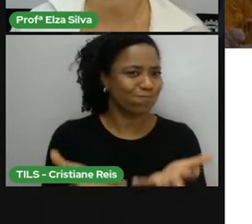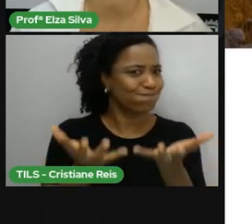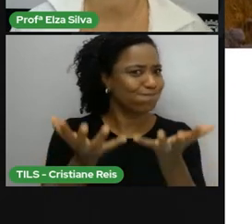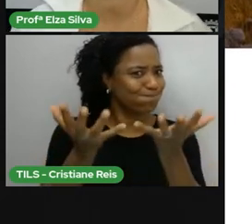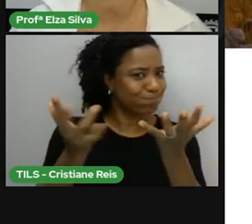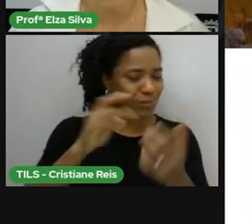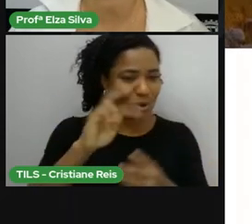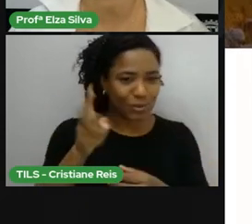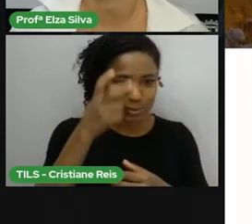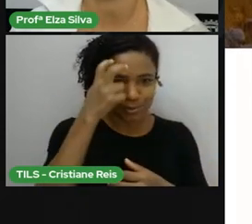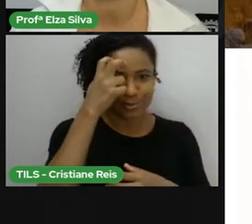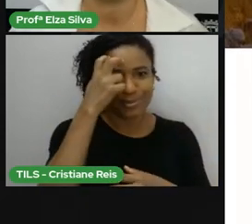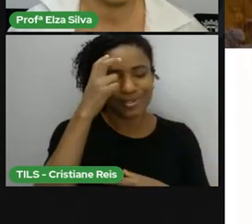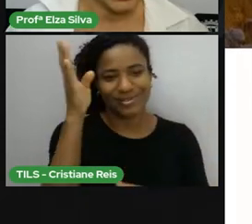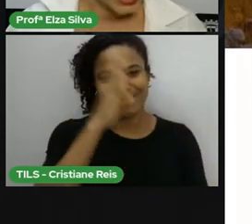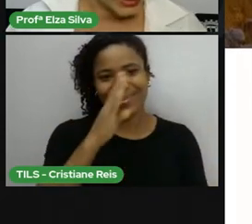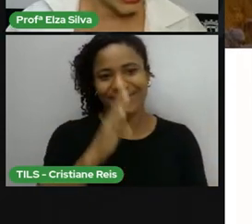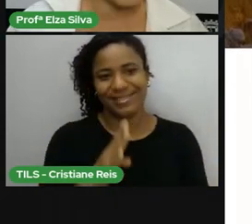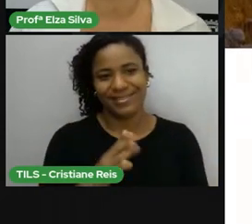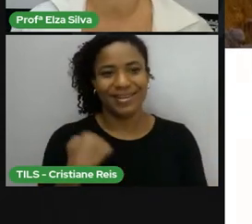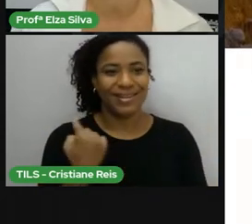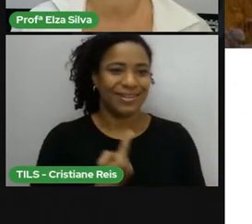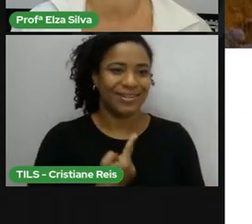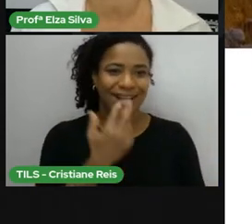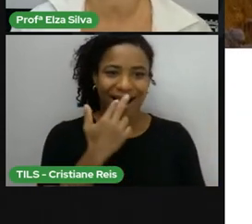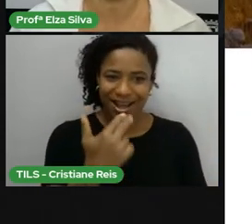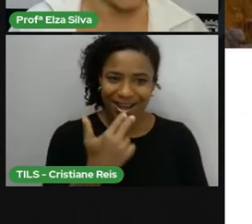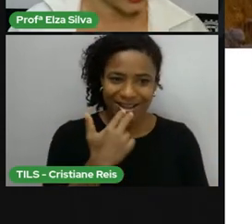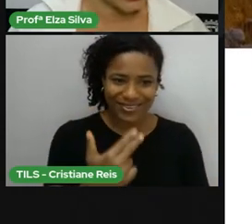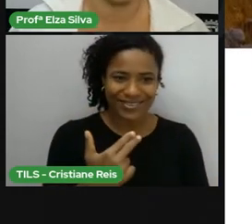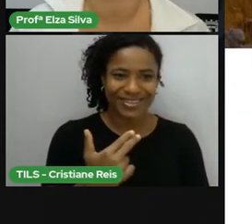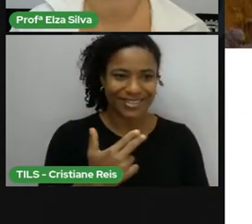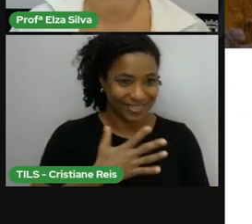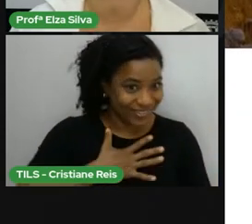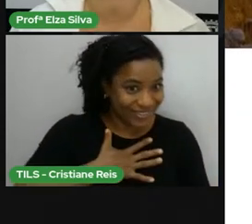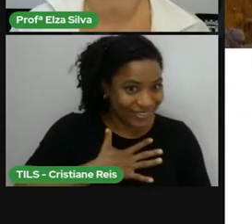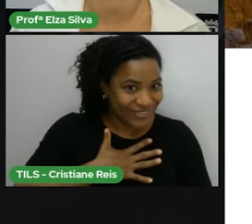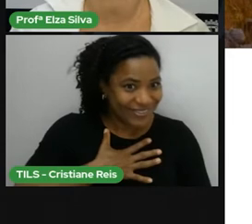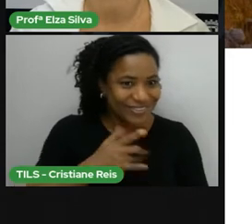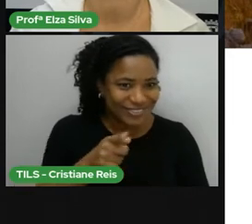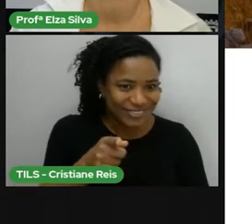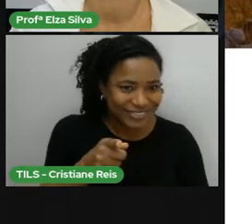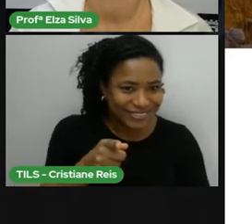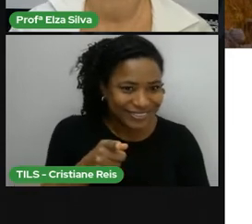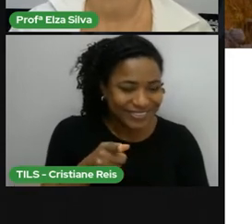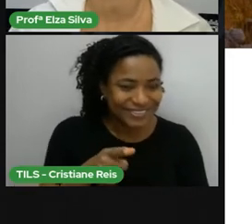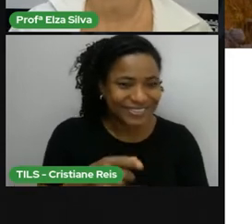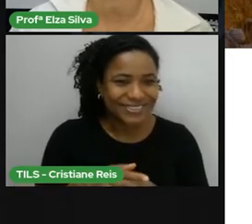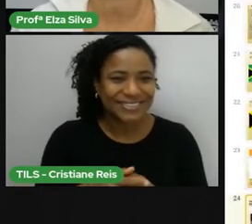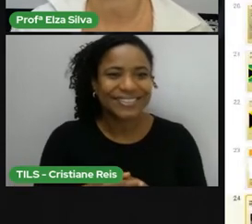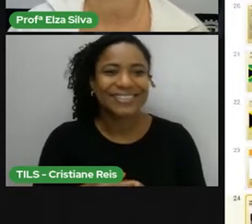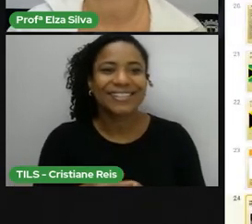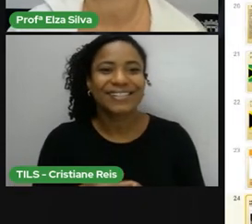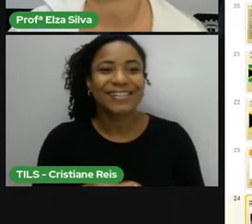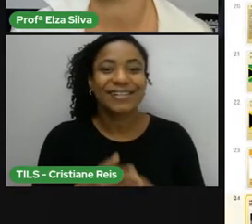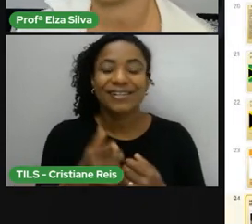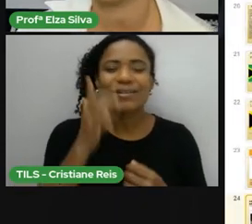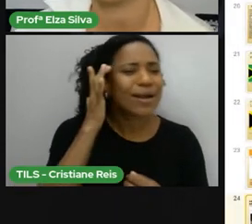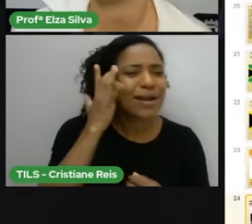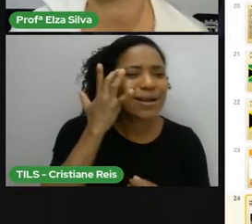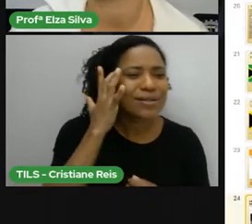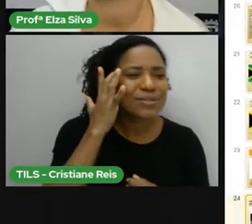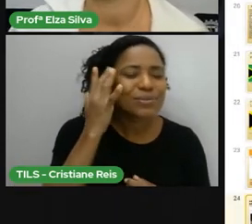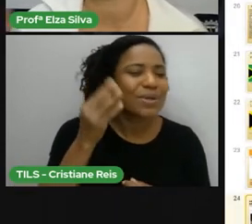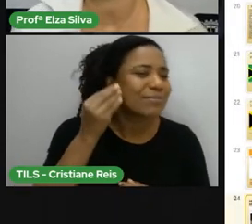cultura E da nossa língua E aí Vocês estão gostando Meus queridos estudantes O estão achando Dessa